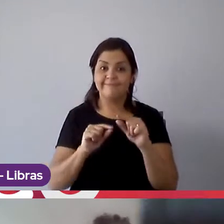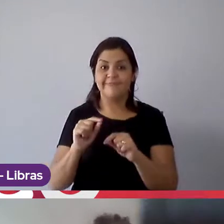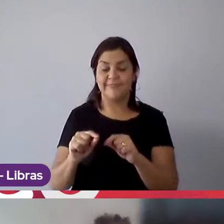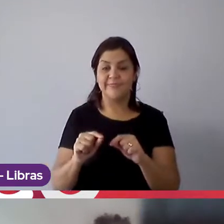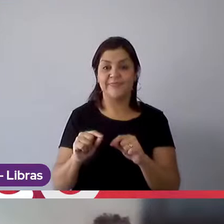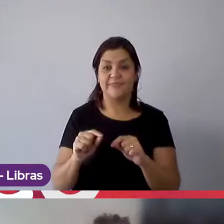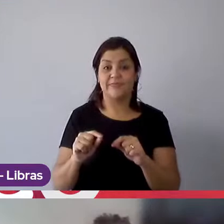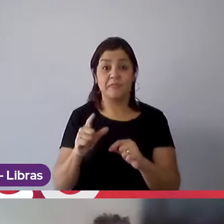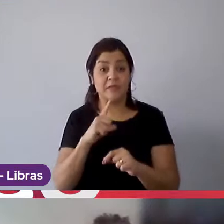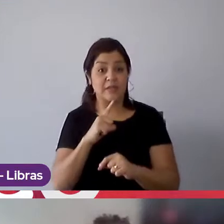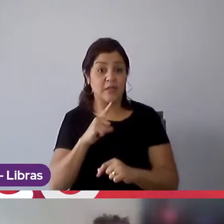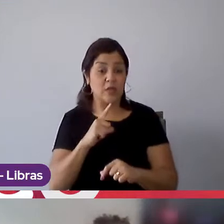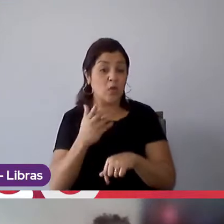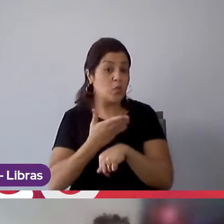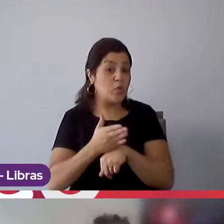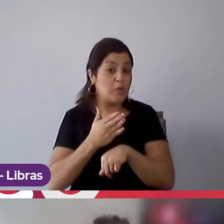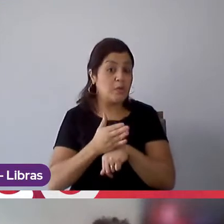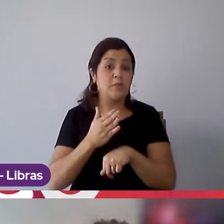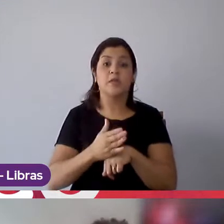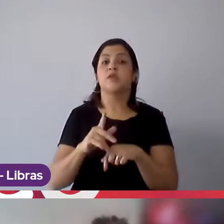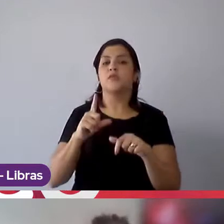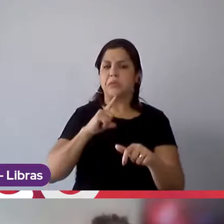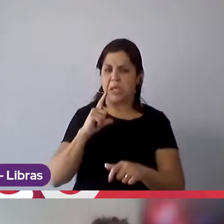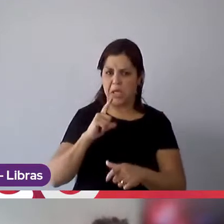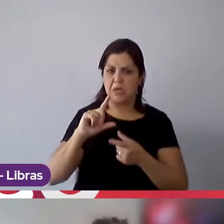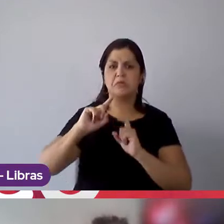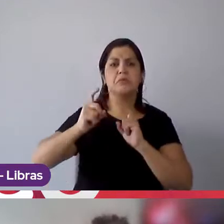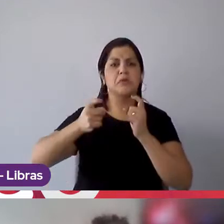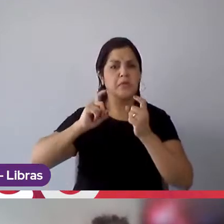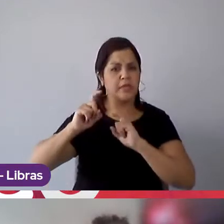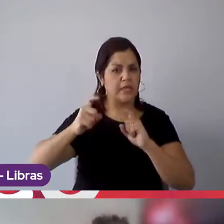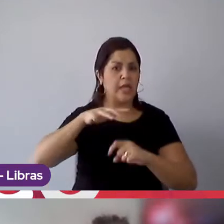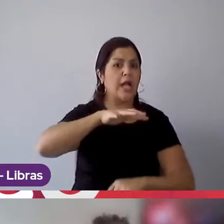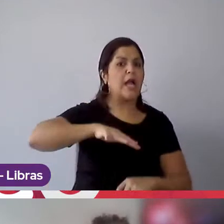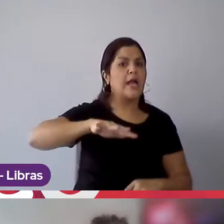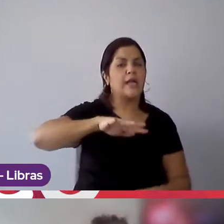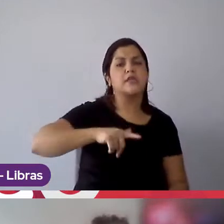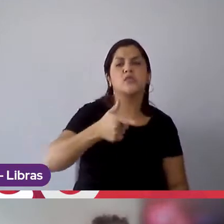direto, tenho reuniões com pessoas de outras áreas.